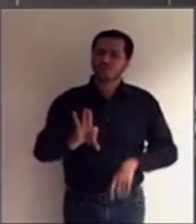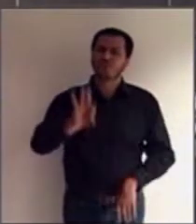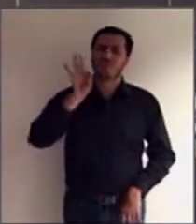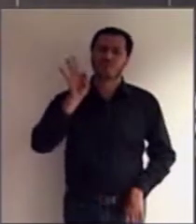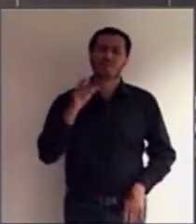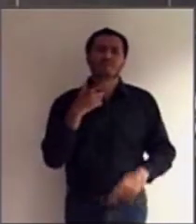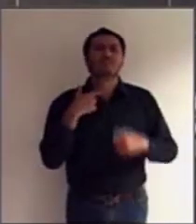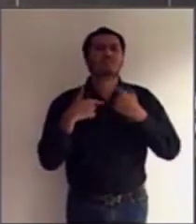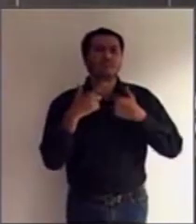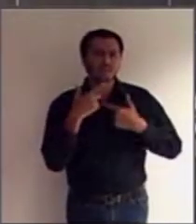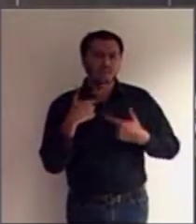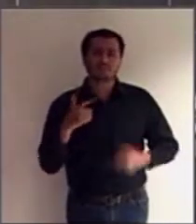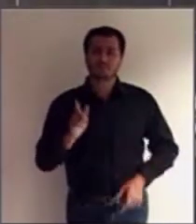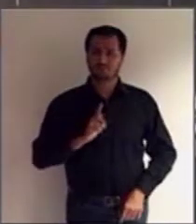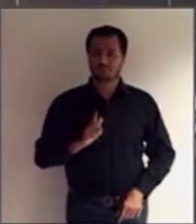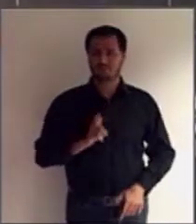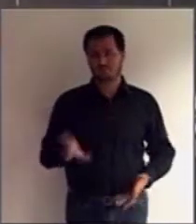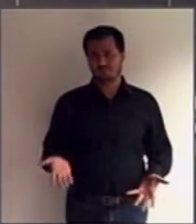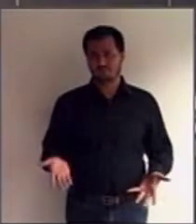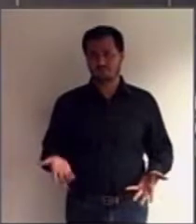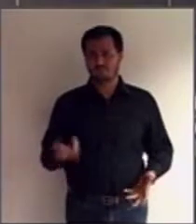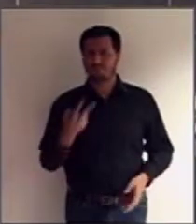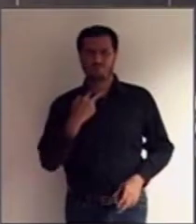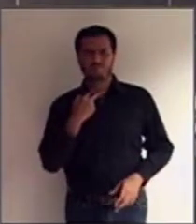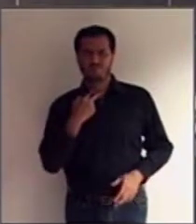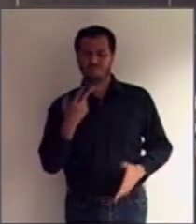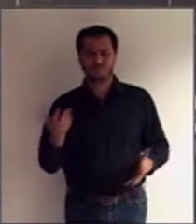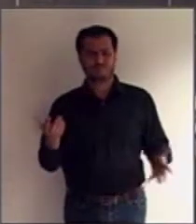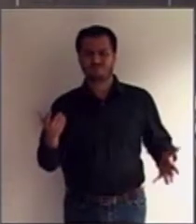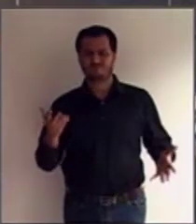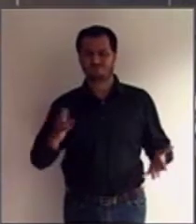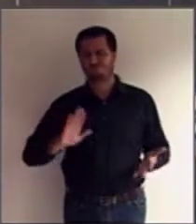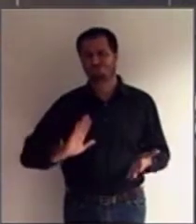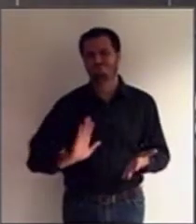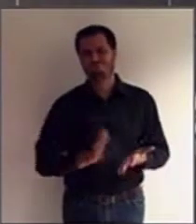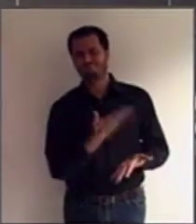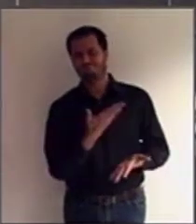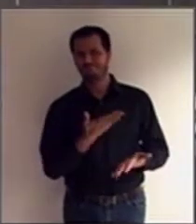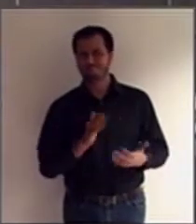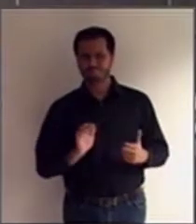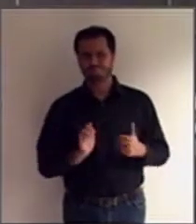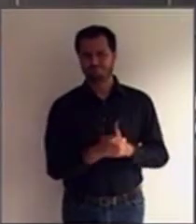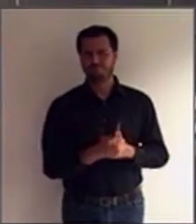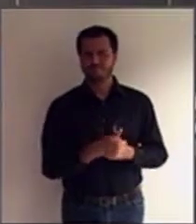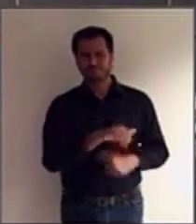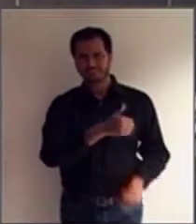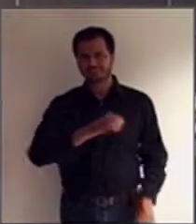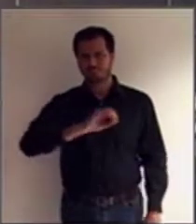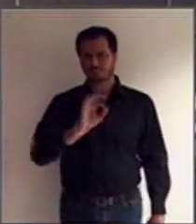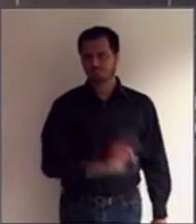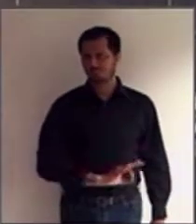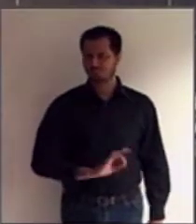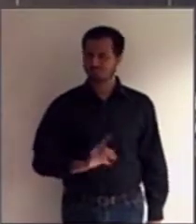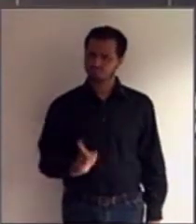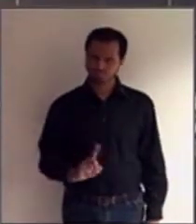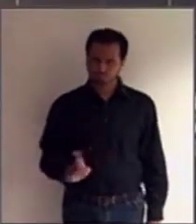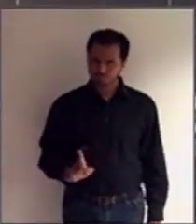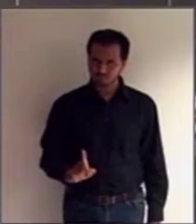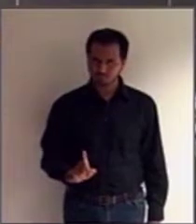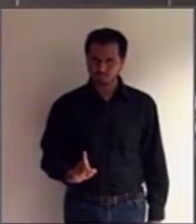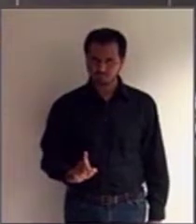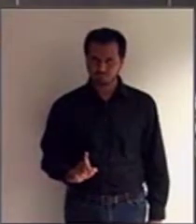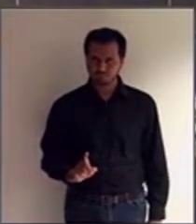desejos. Então, elas não poderiam jamais ser tomadas como esses seres absolutamente incapaz